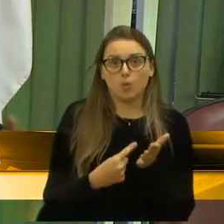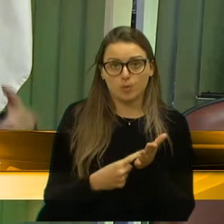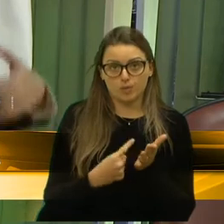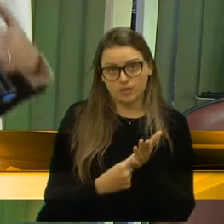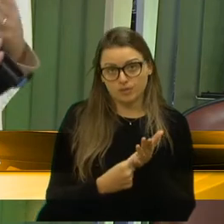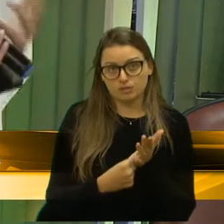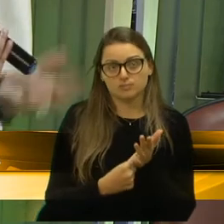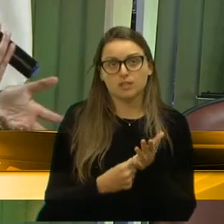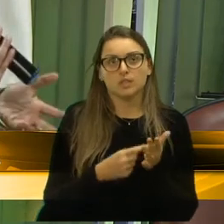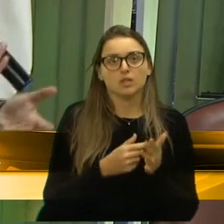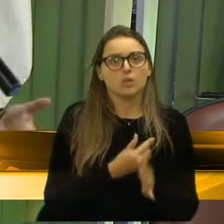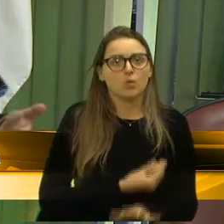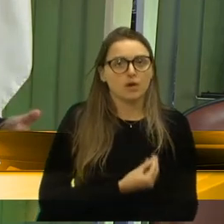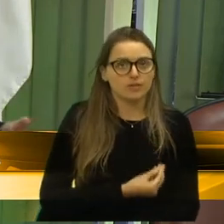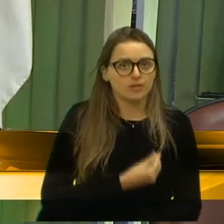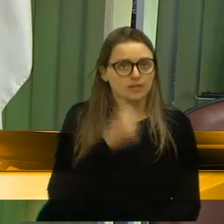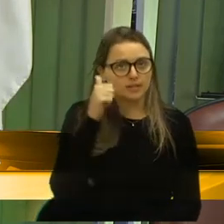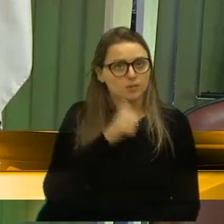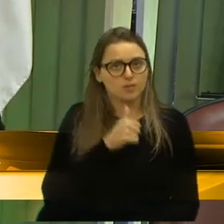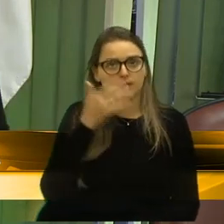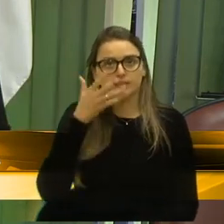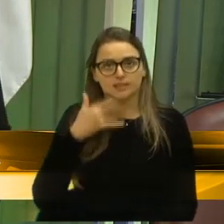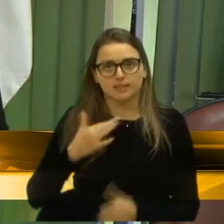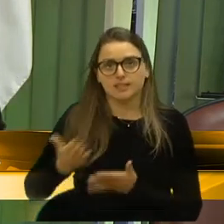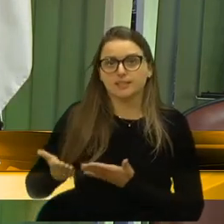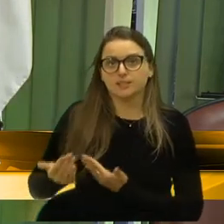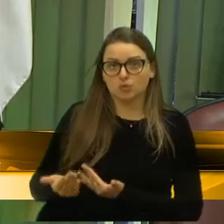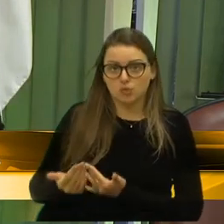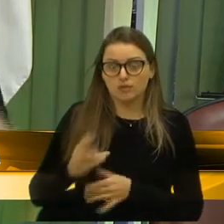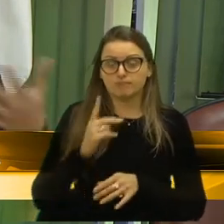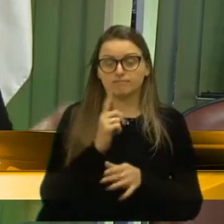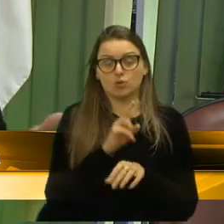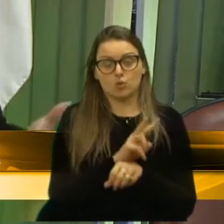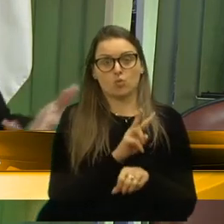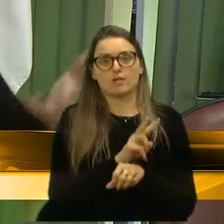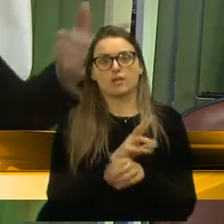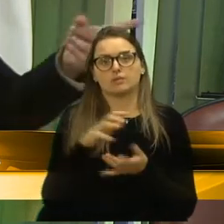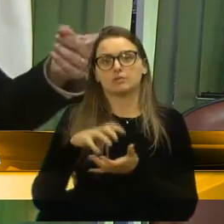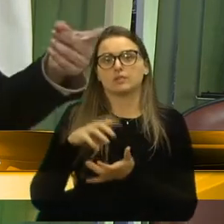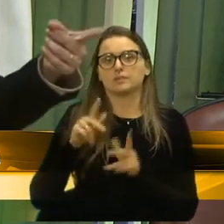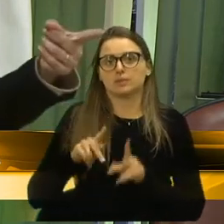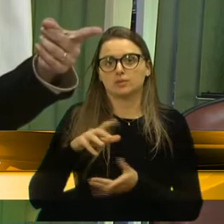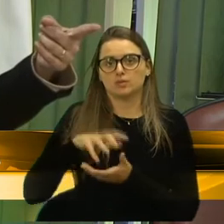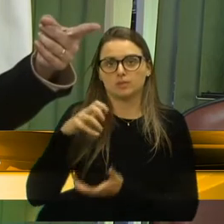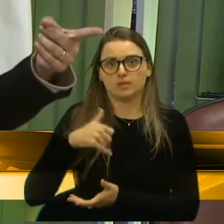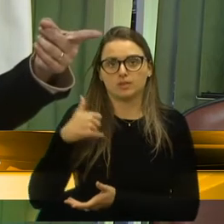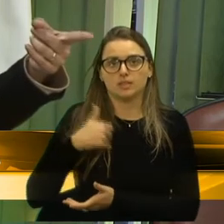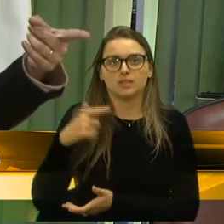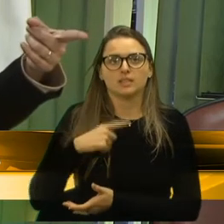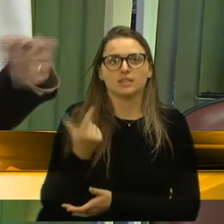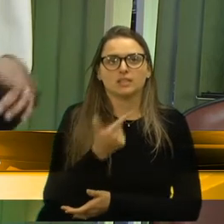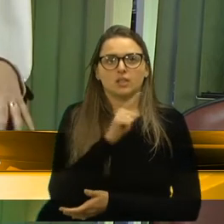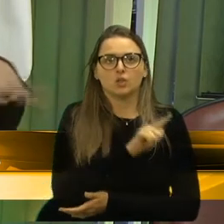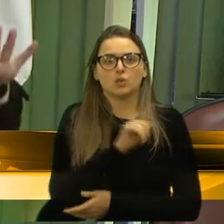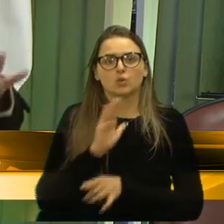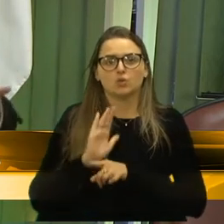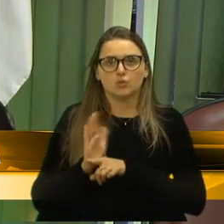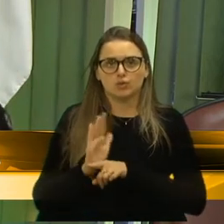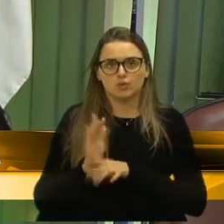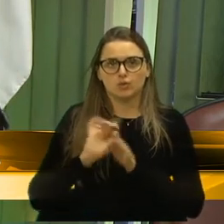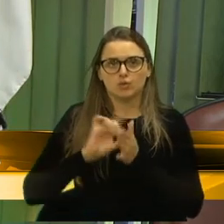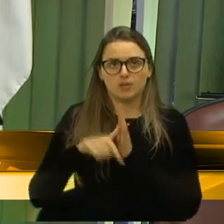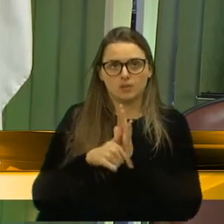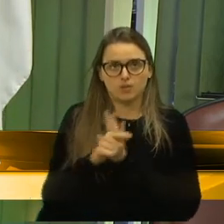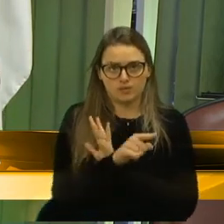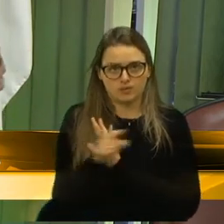a vida das mulheres, com a vida das crianças e adolescentes, com a vida dos idosos. Tem, acho que, mais um vídeo, né? Só, que depois eu já